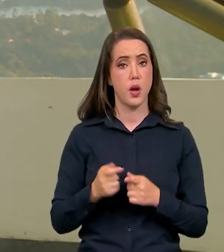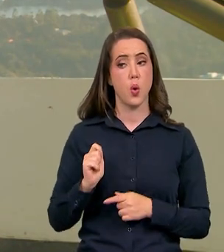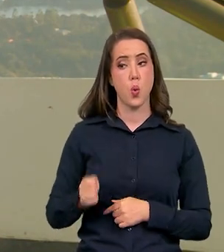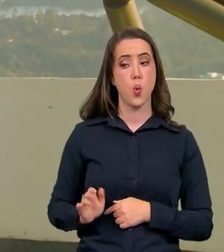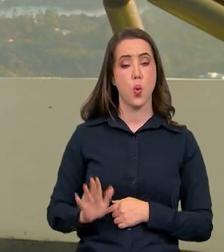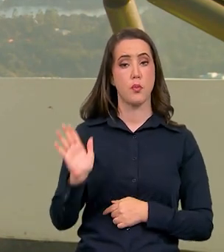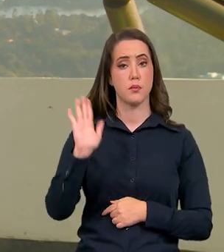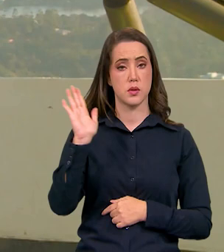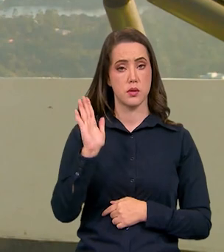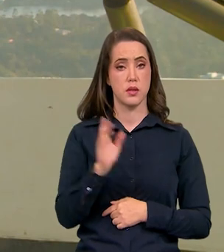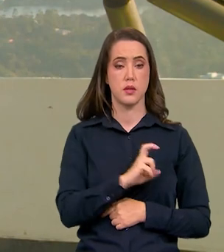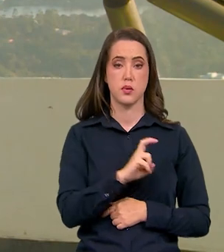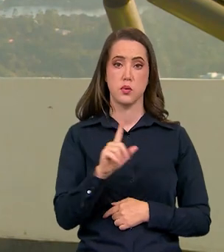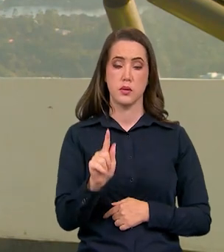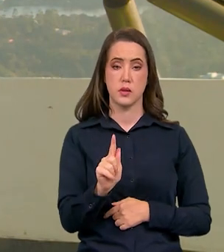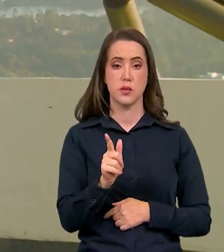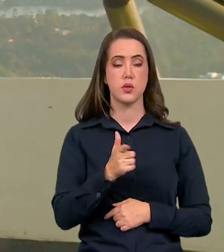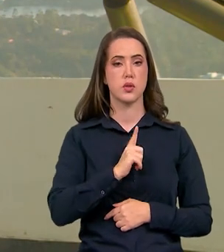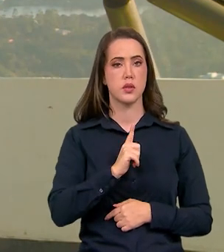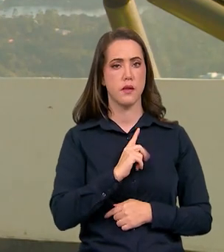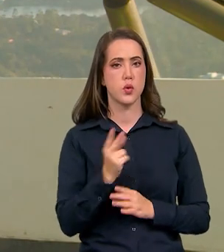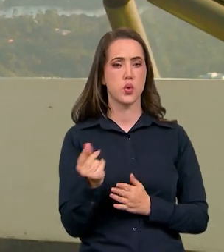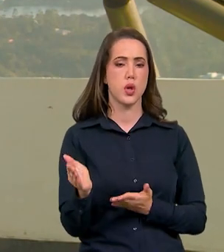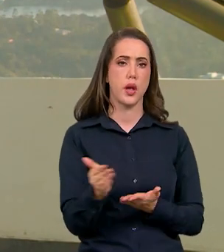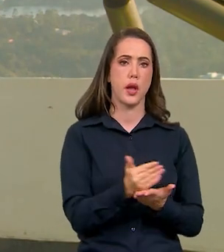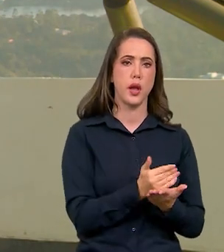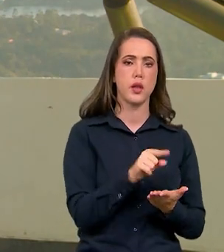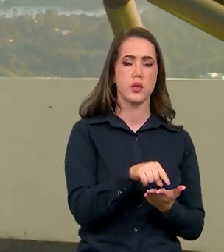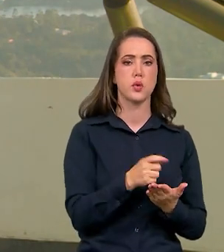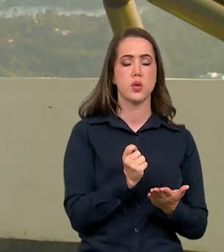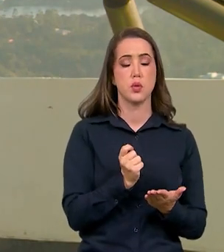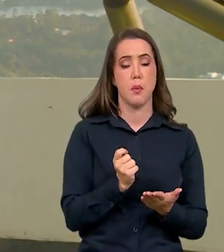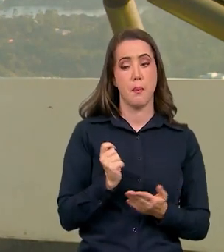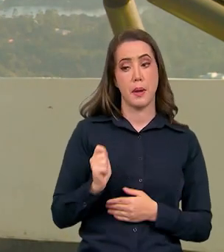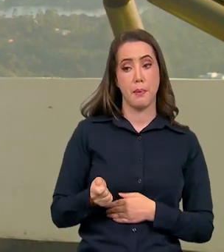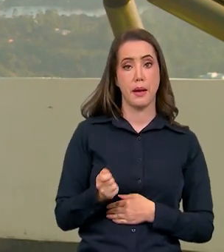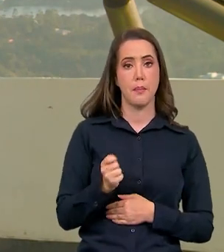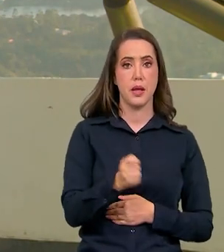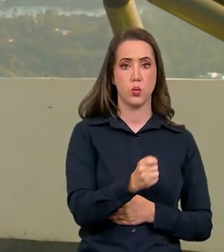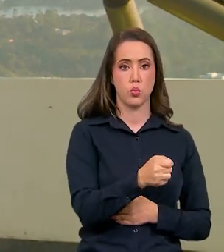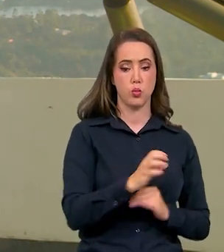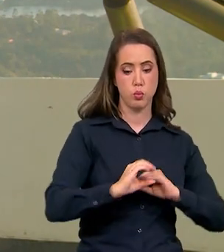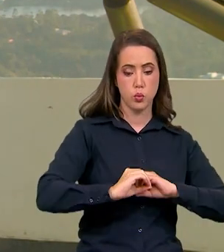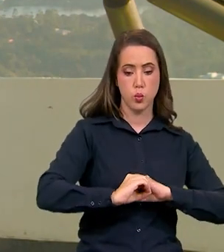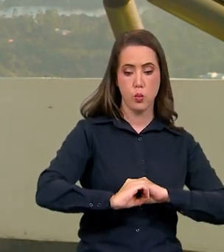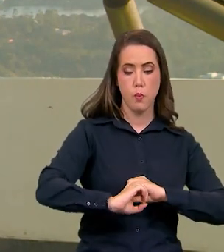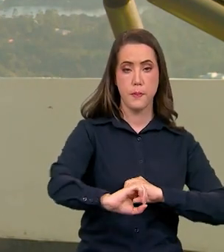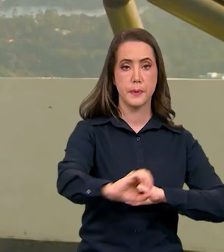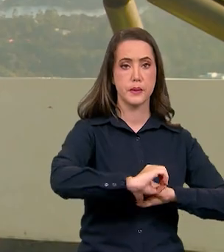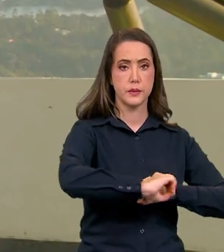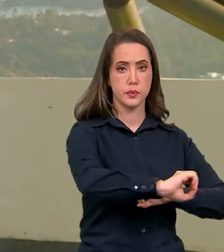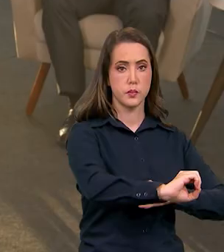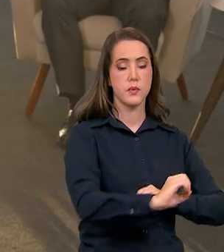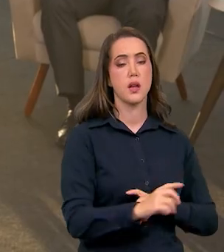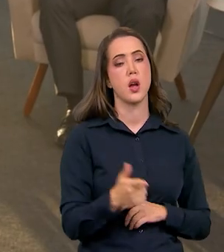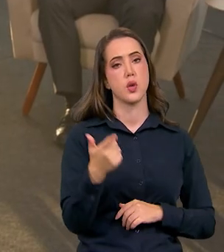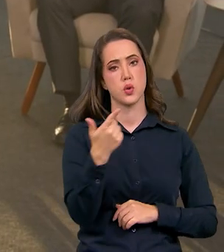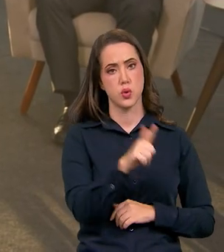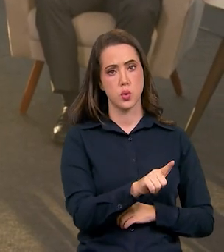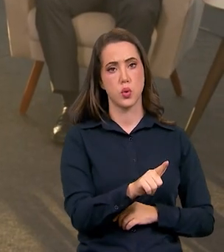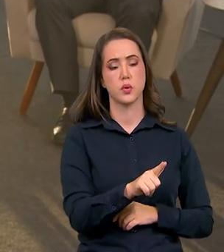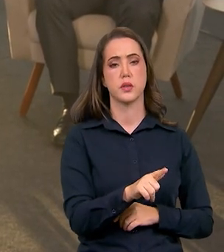do 5G, então ficou um pedaço dos recursos desses compromissos garantidos para a execução de todas essas outras